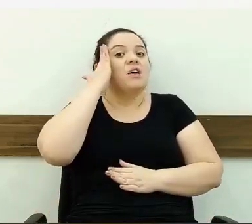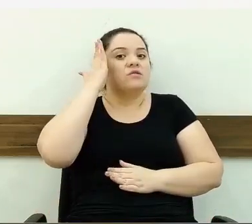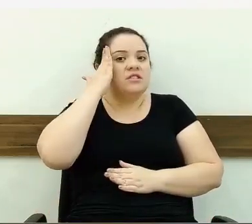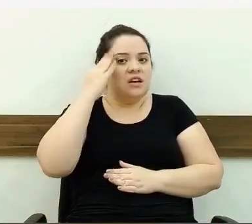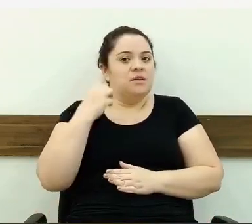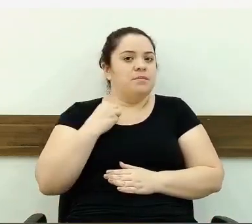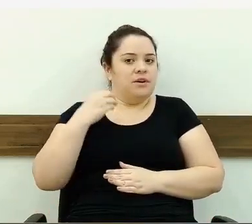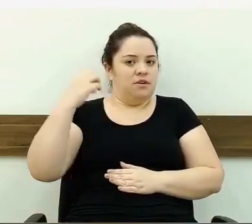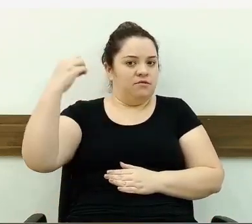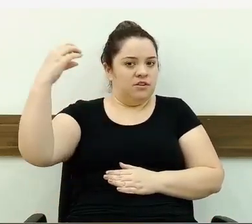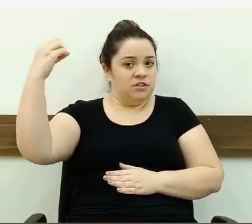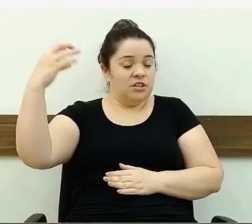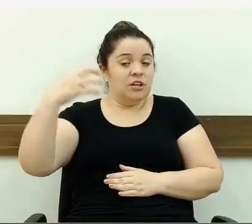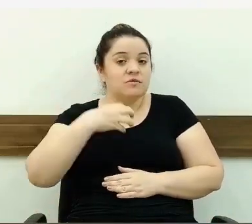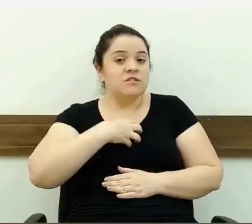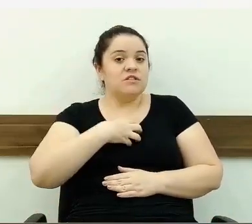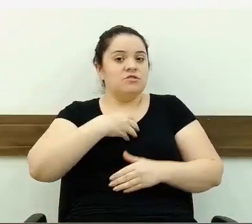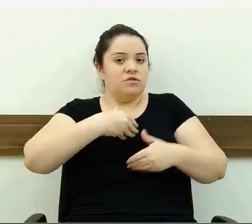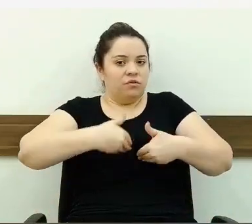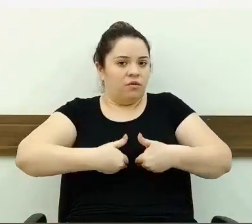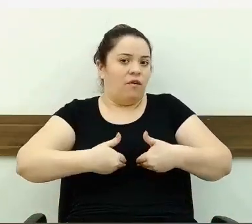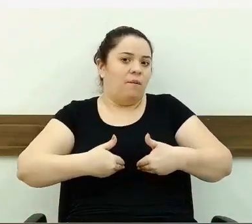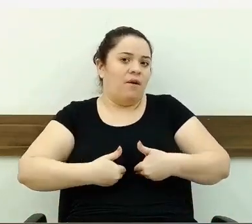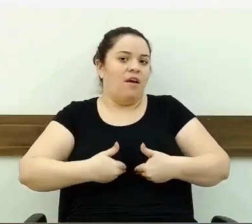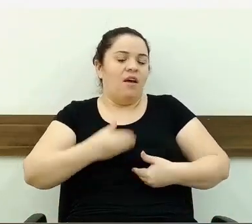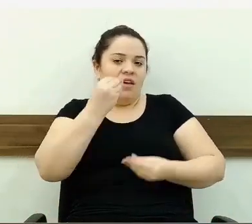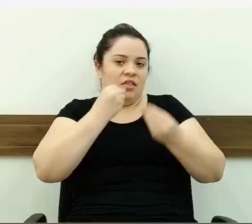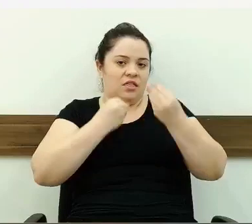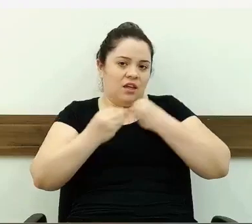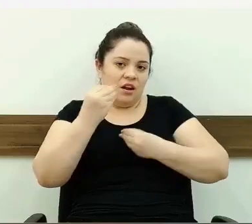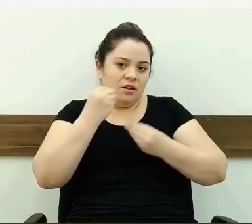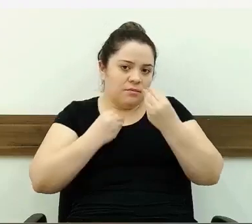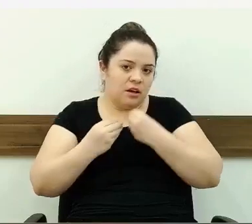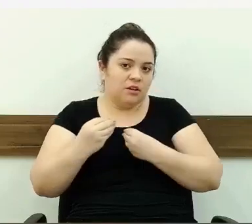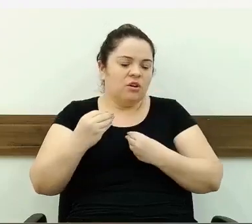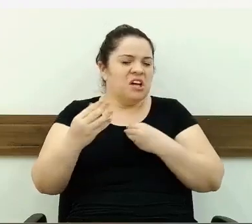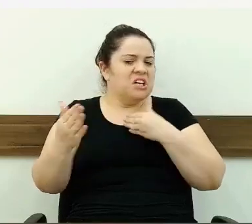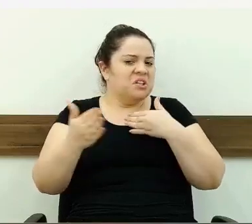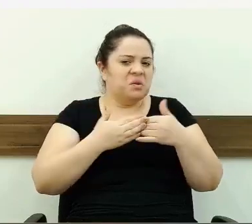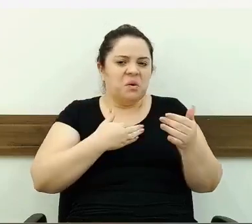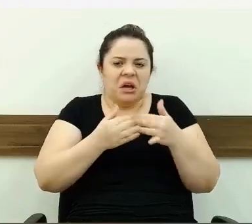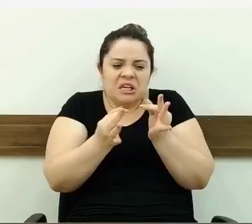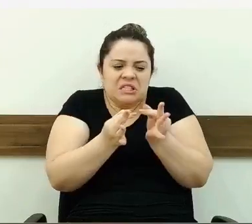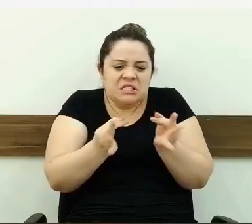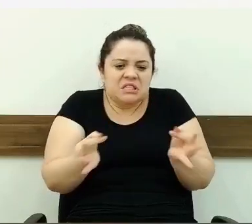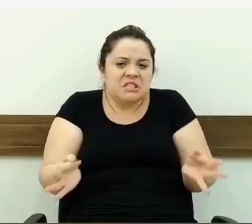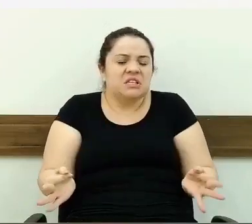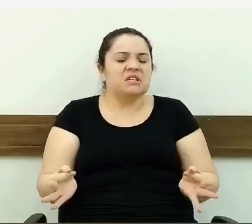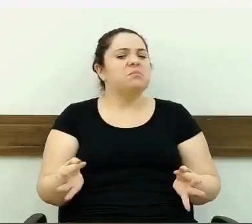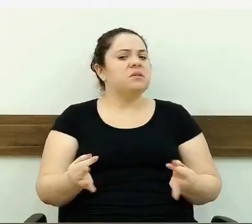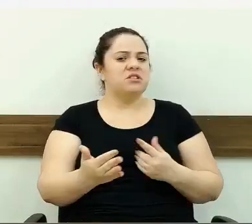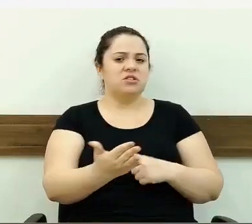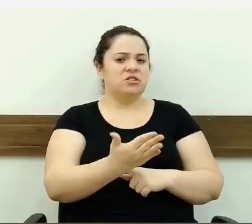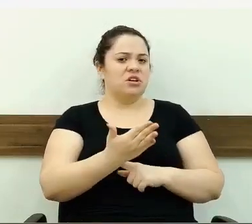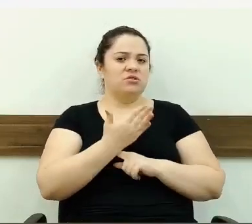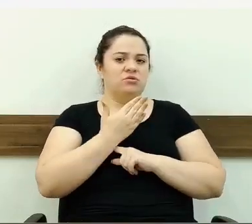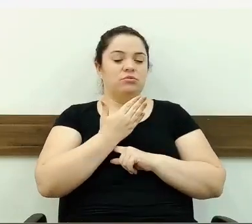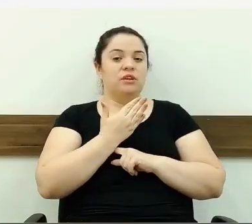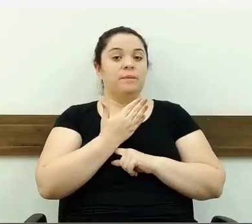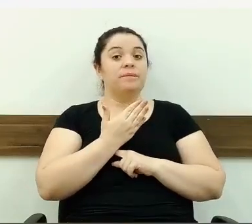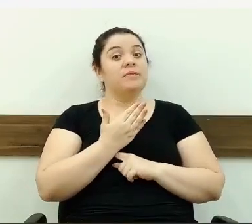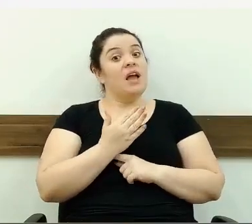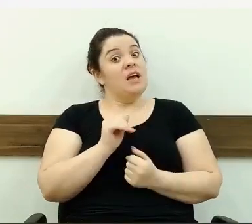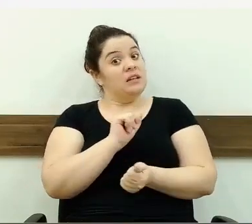necessidade de ter um alimento para comer. Então, qualquer bolacha de água e sal que a gente ganha é muito válido. Só que, claro, a gente não espera que seja